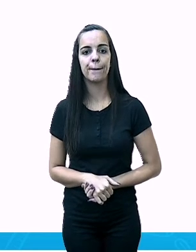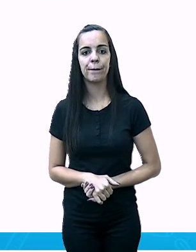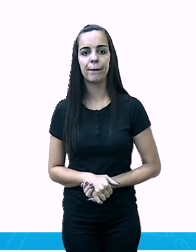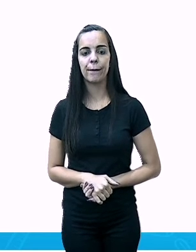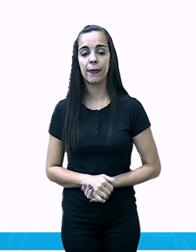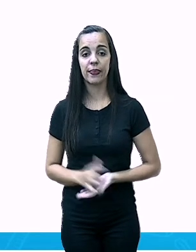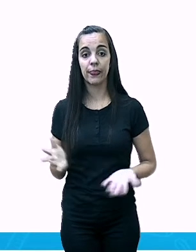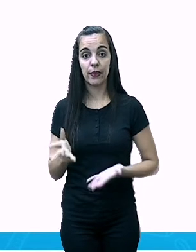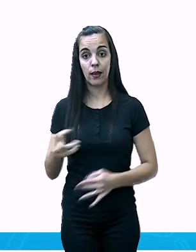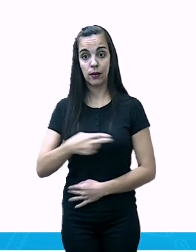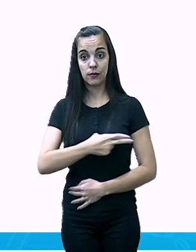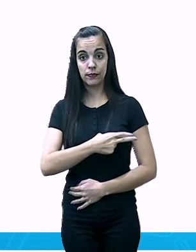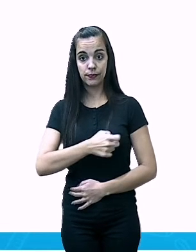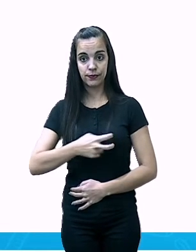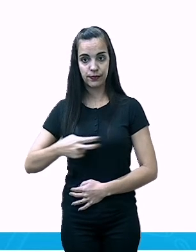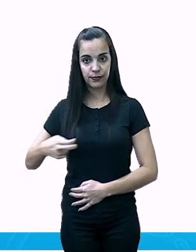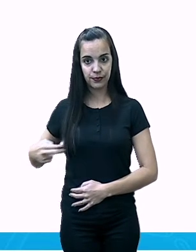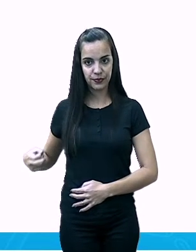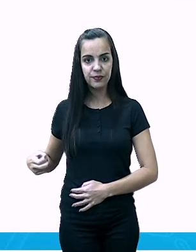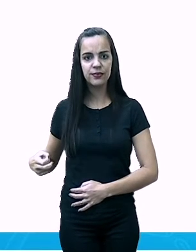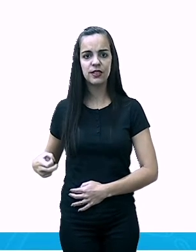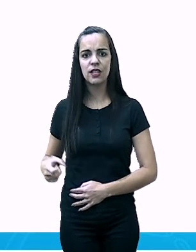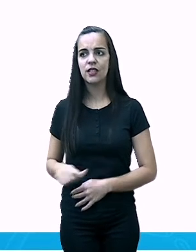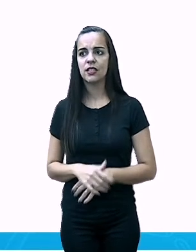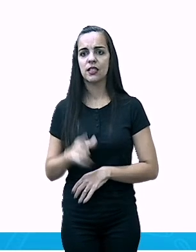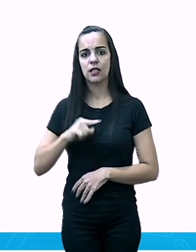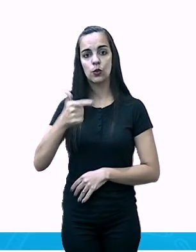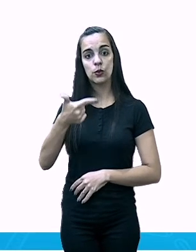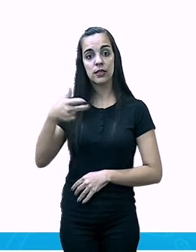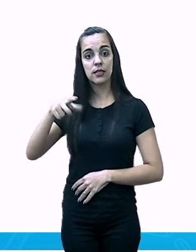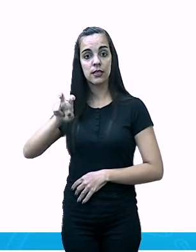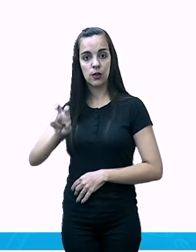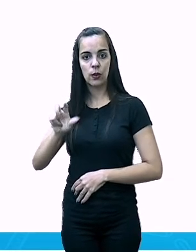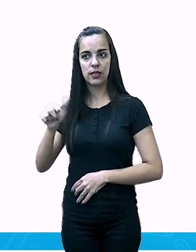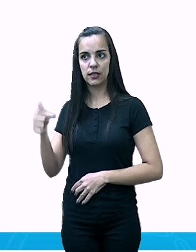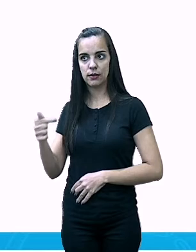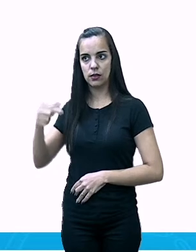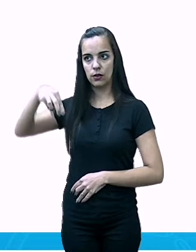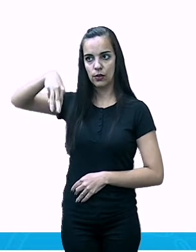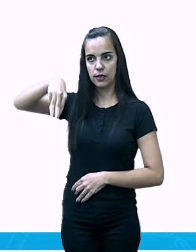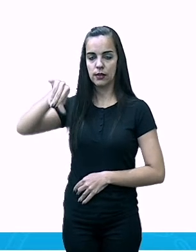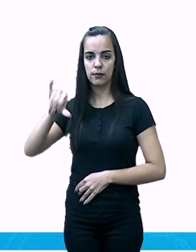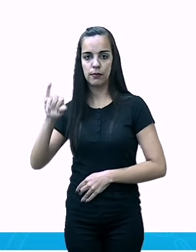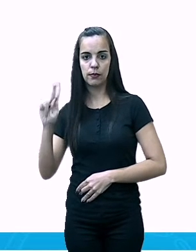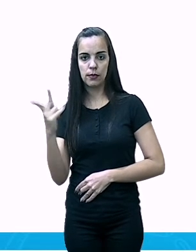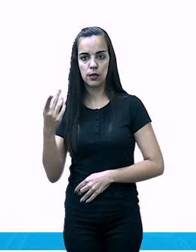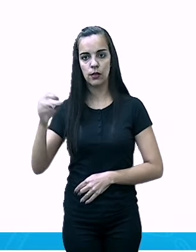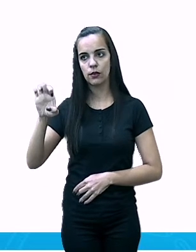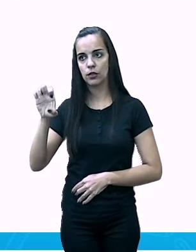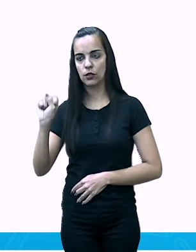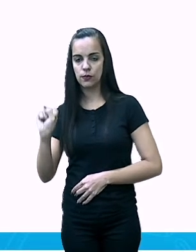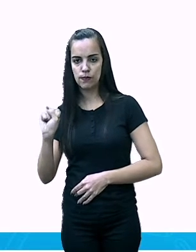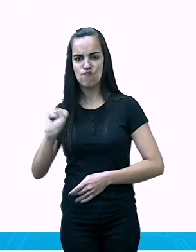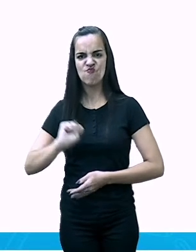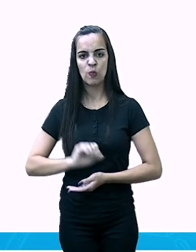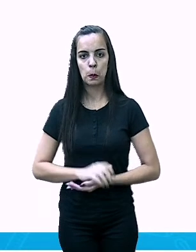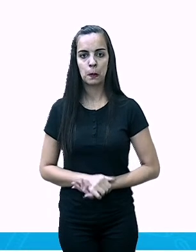Indonésia com 257 milhões de habitantes.